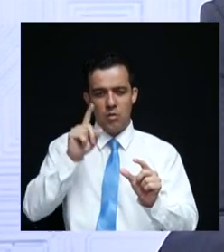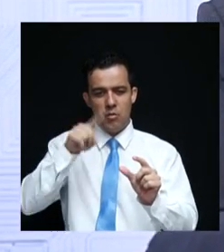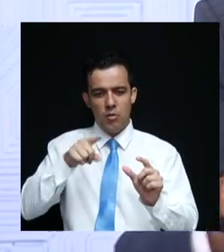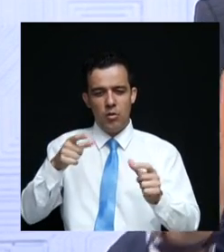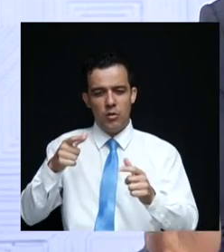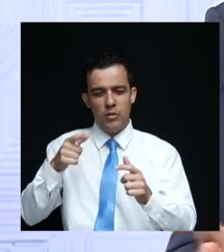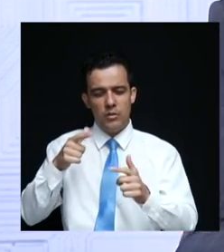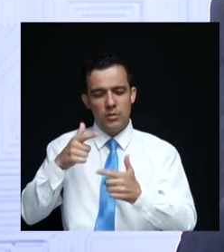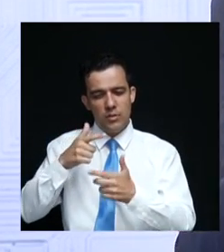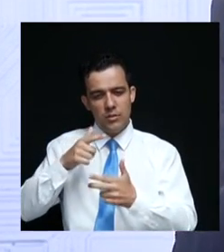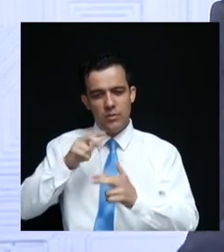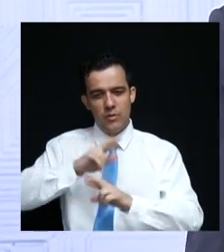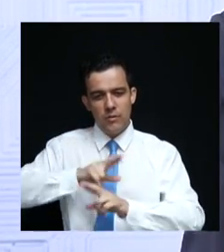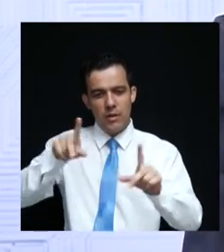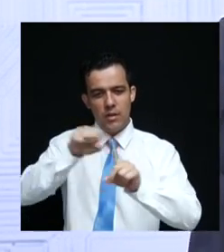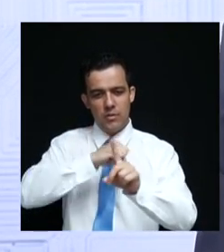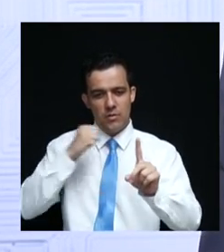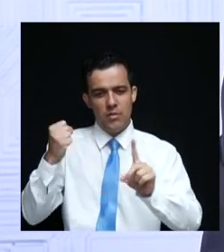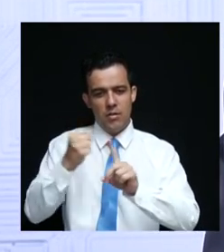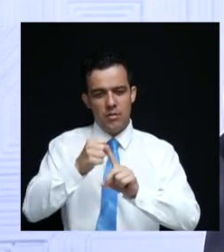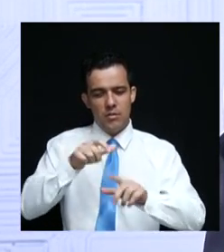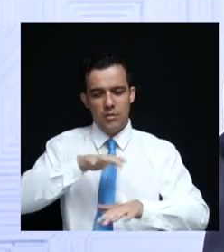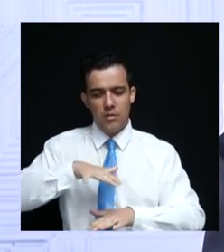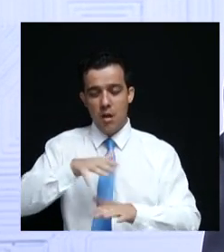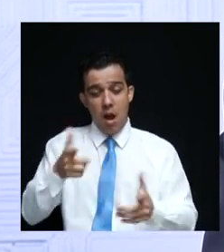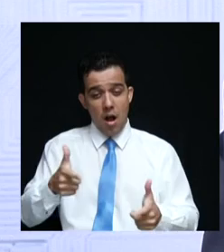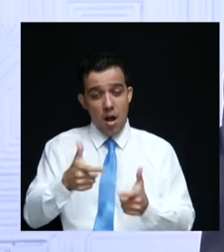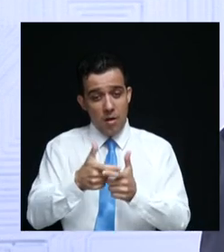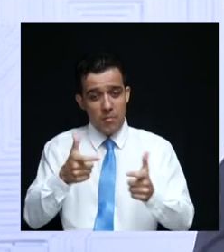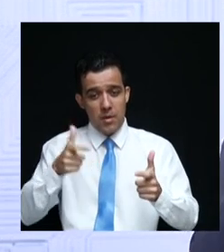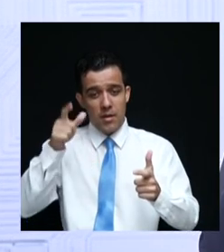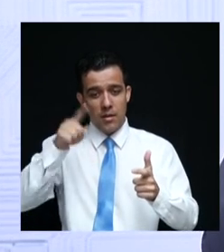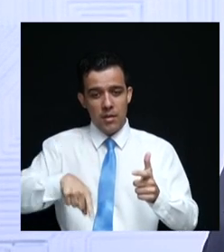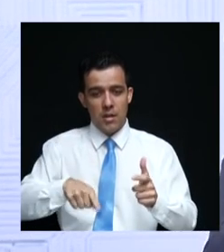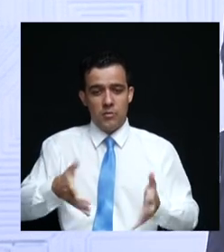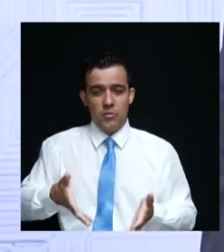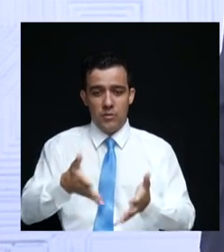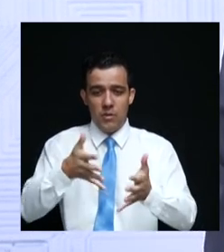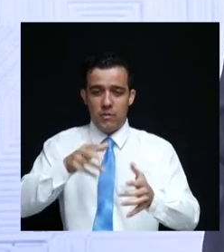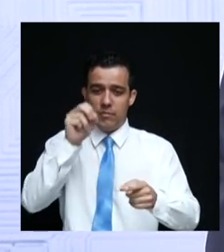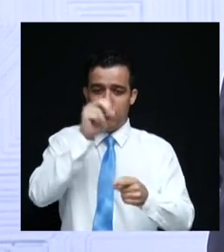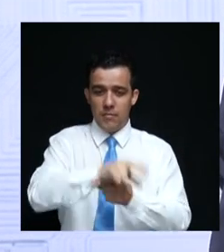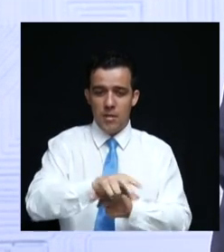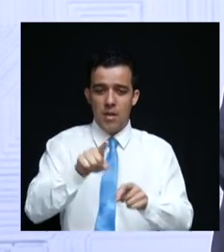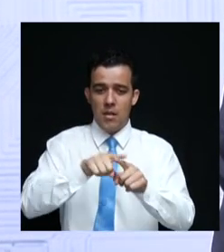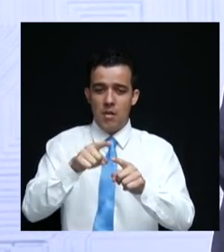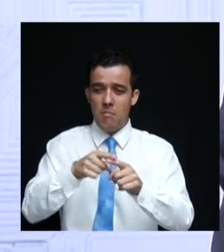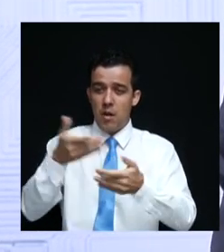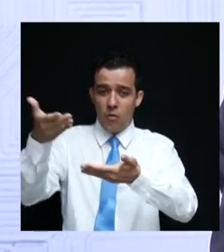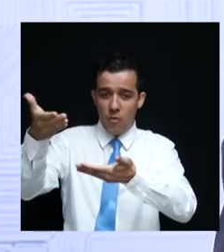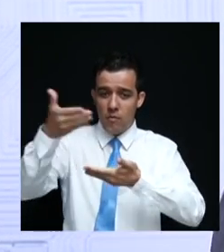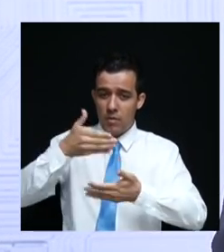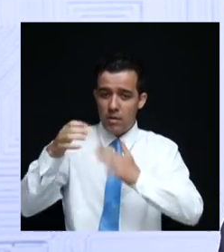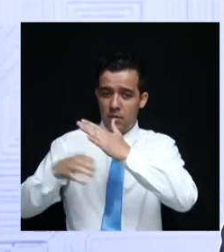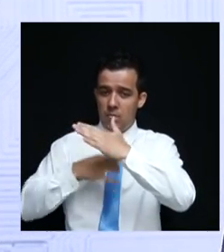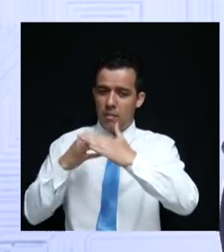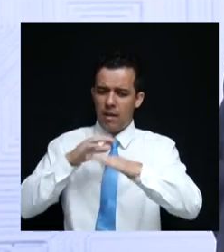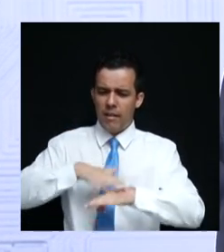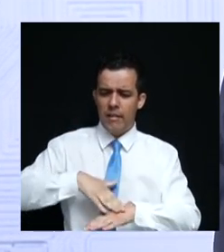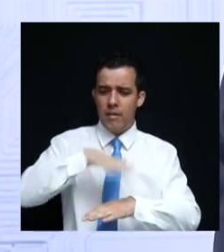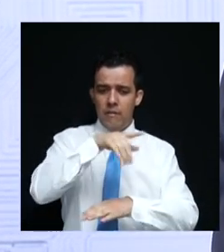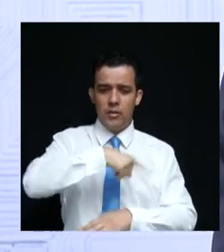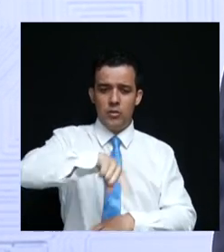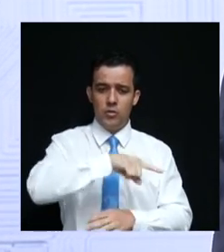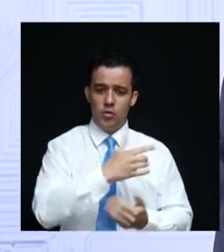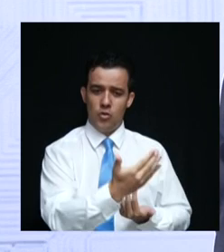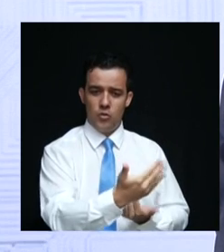orientando ou incentivando o emprego no Estado de Goiás e trazendo empresas para que cada vez mais o jovem possa